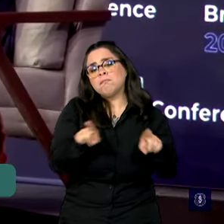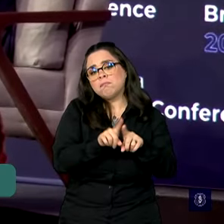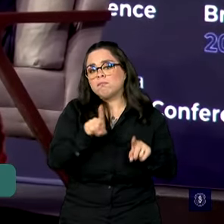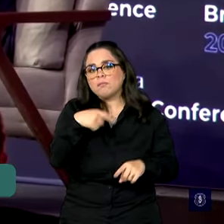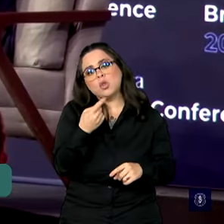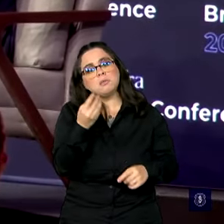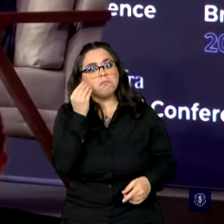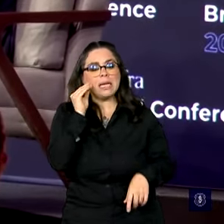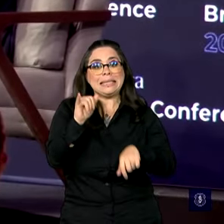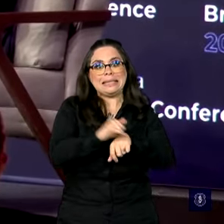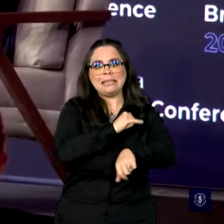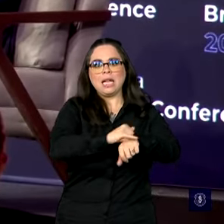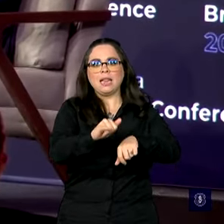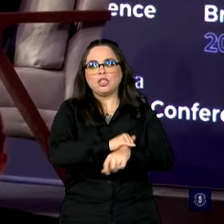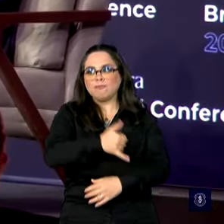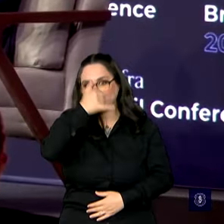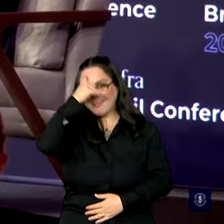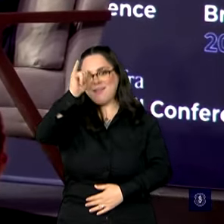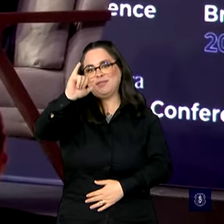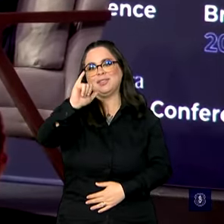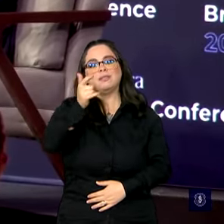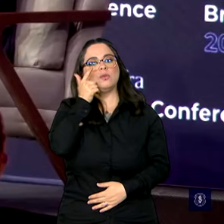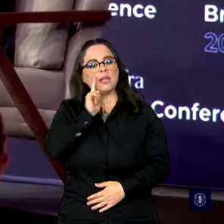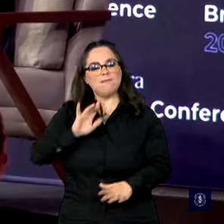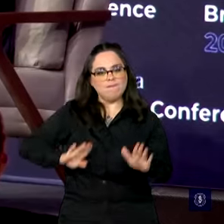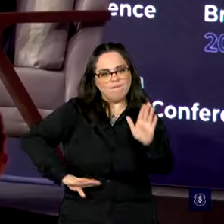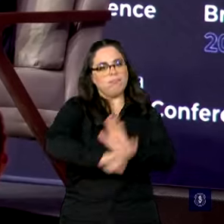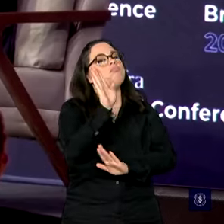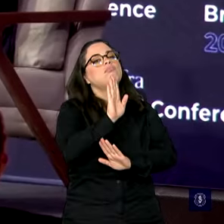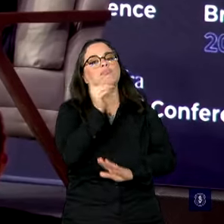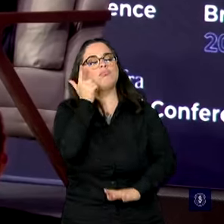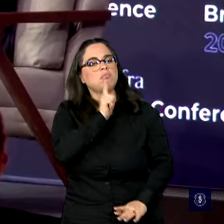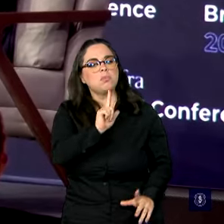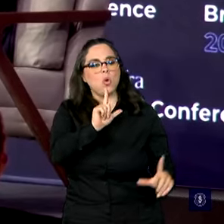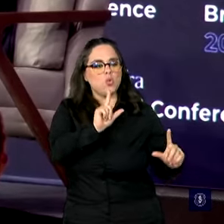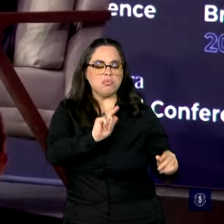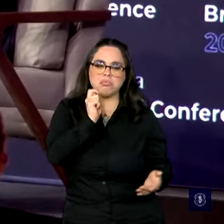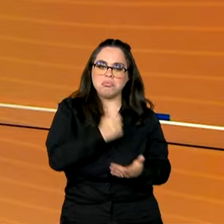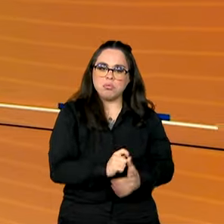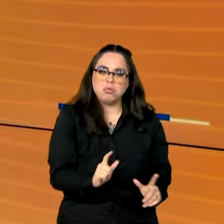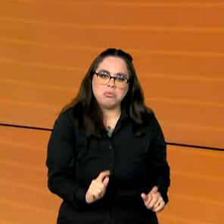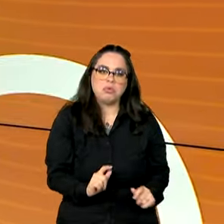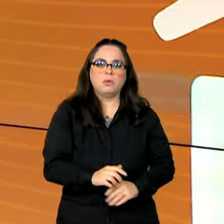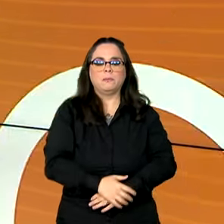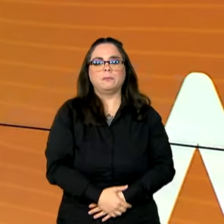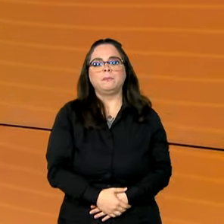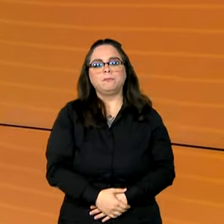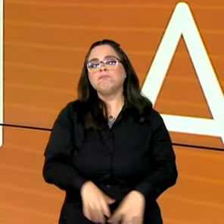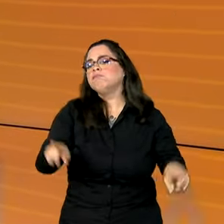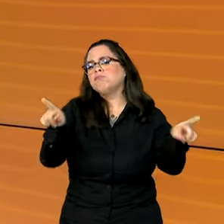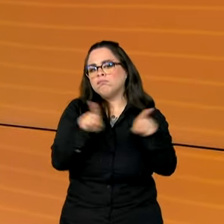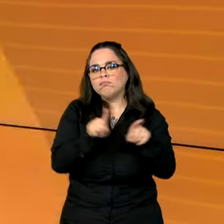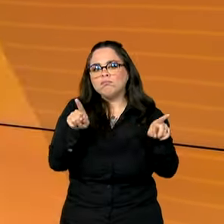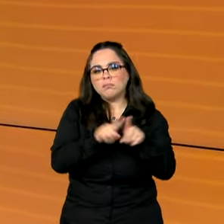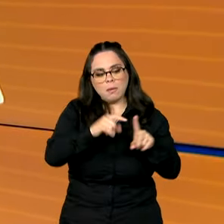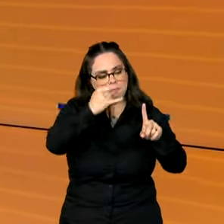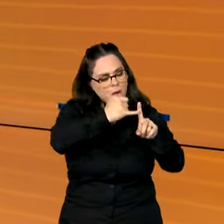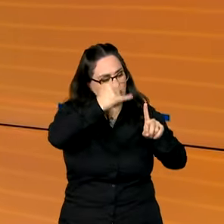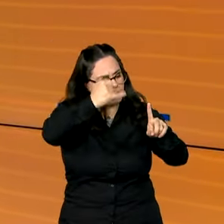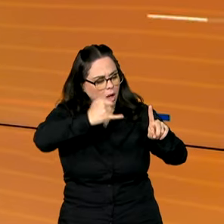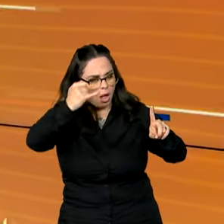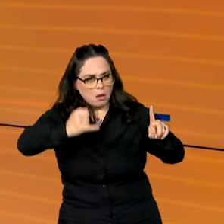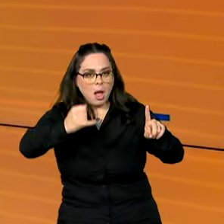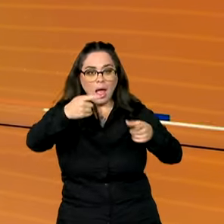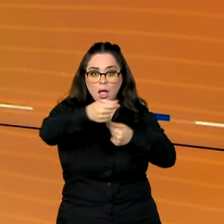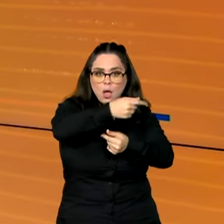tomando as providências para que essas coisas sejam superadas com o menor custo possível. Quem também ressaltou os bons